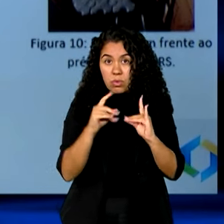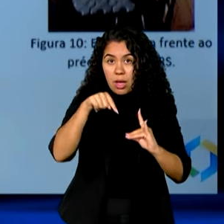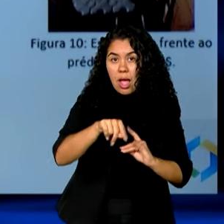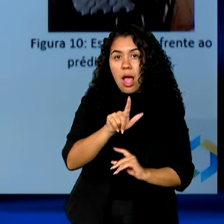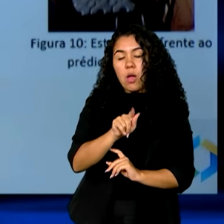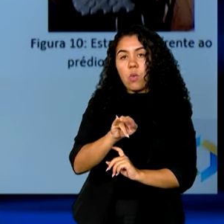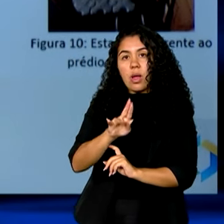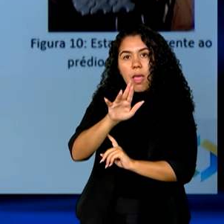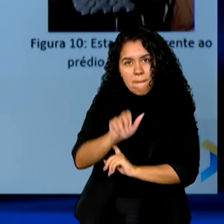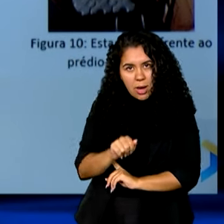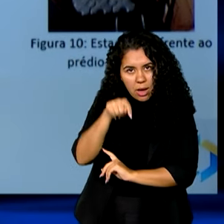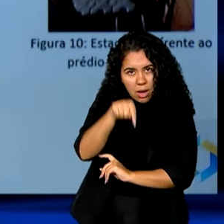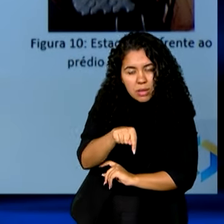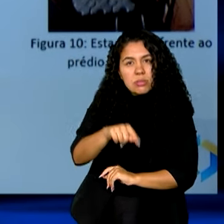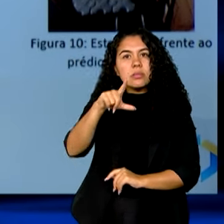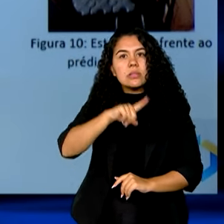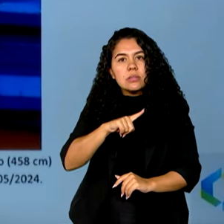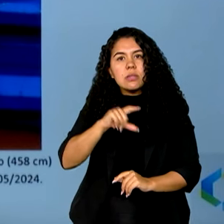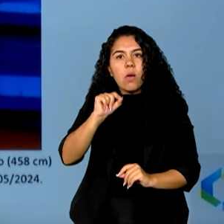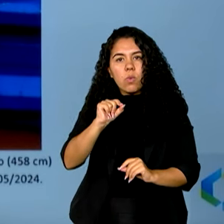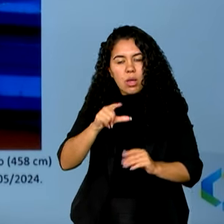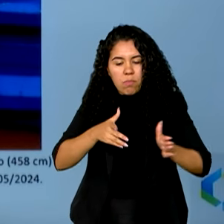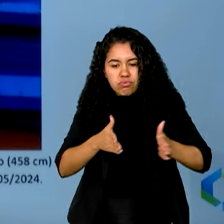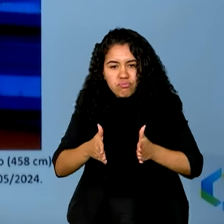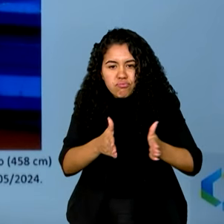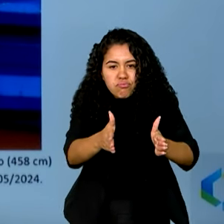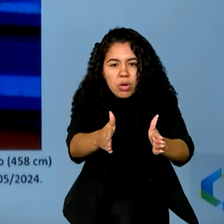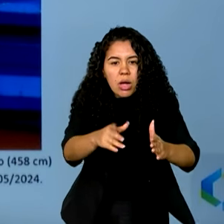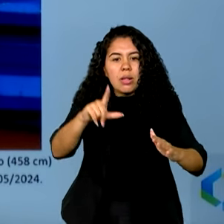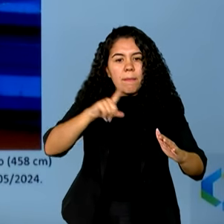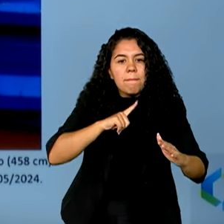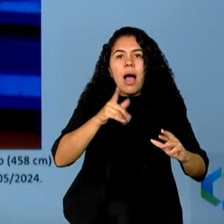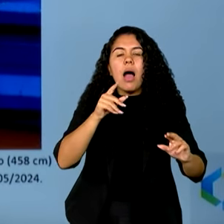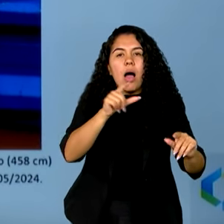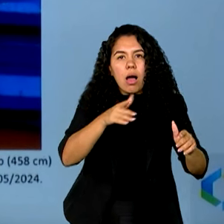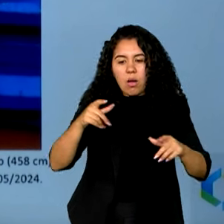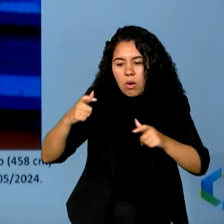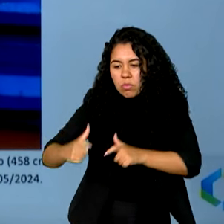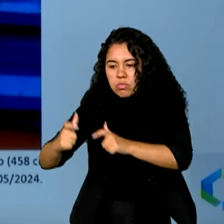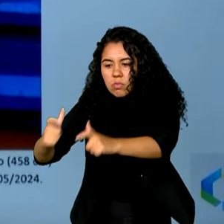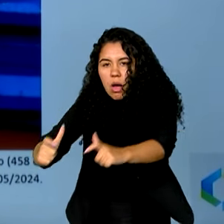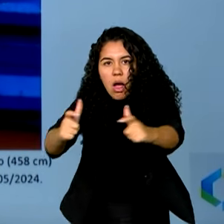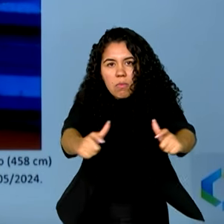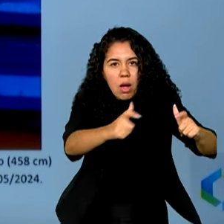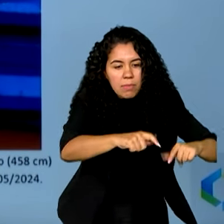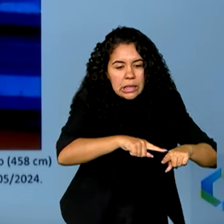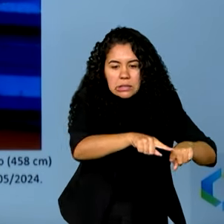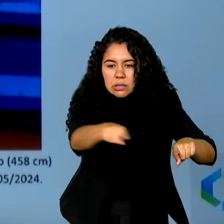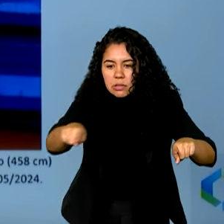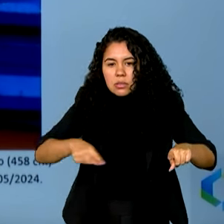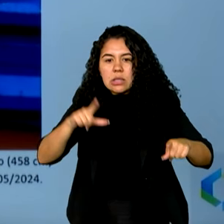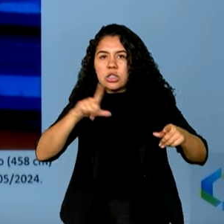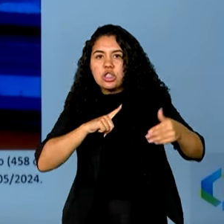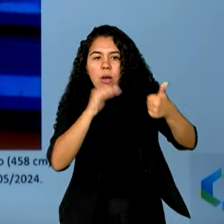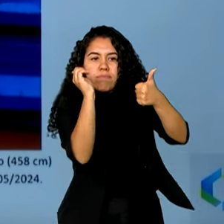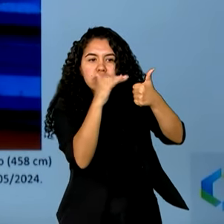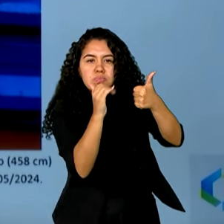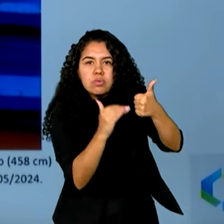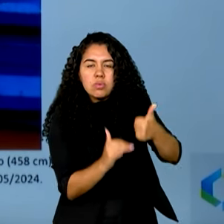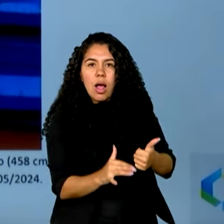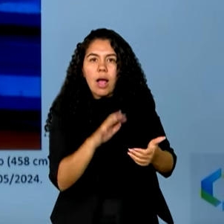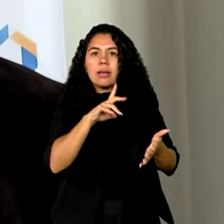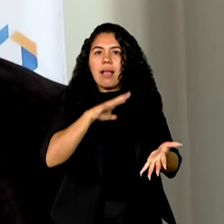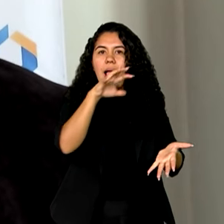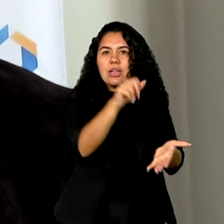pontos da cidade, mas as referências foram os locais em que havia uma base de dados com os registros da cheia de